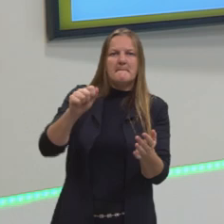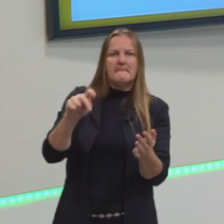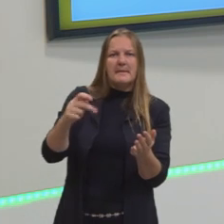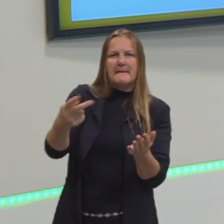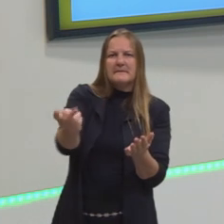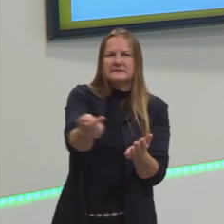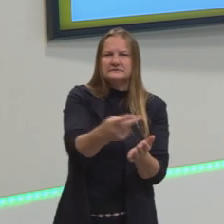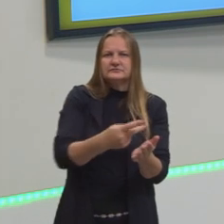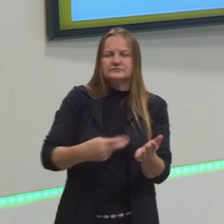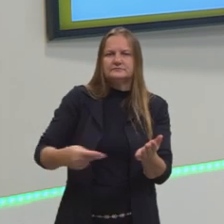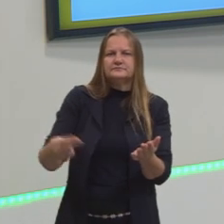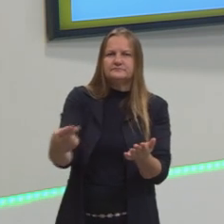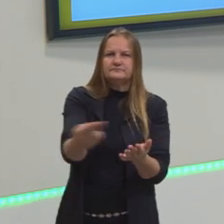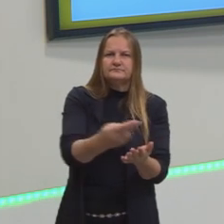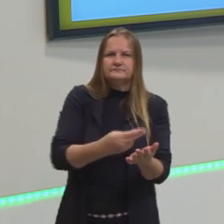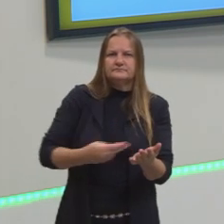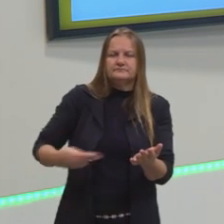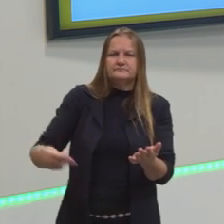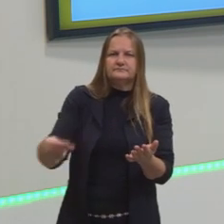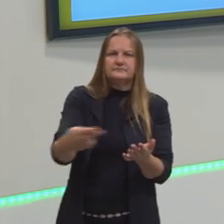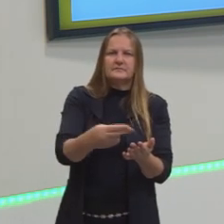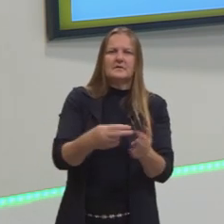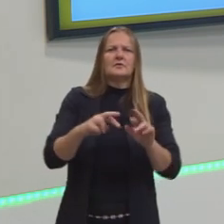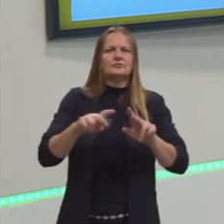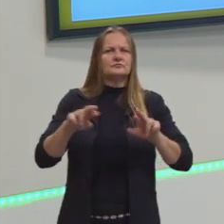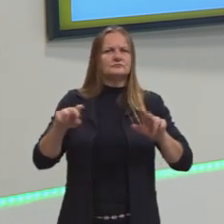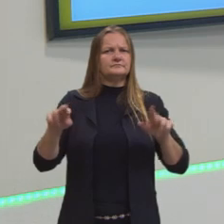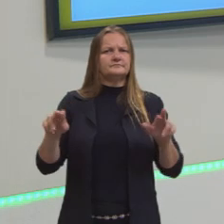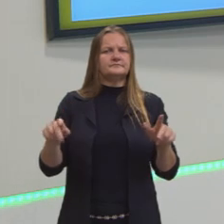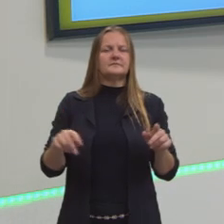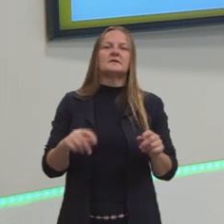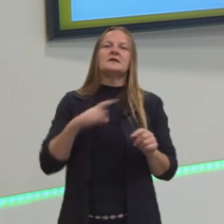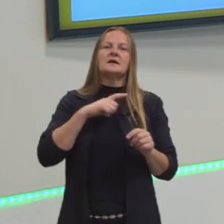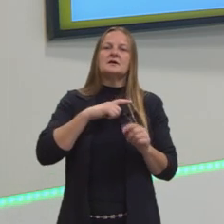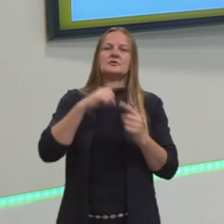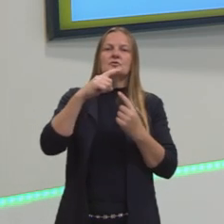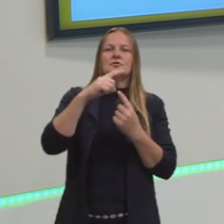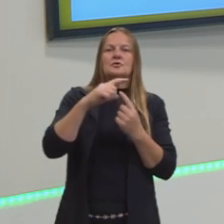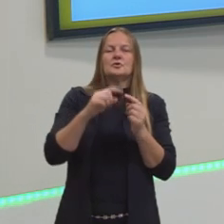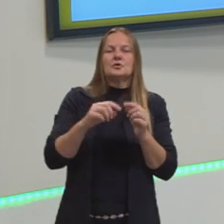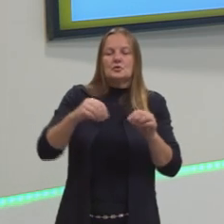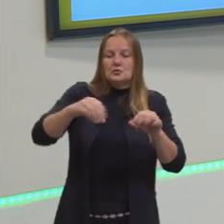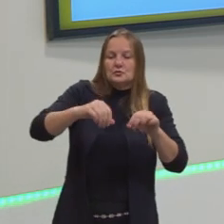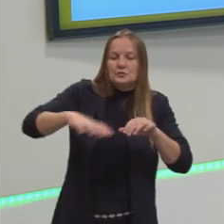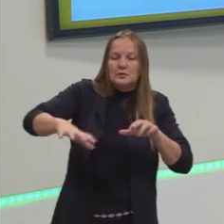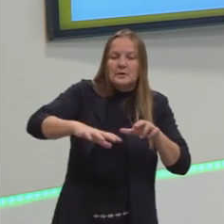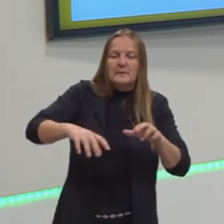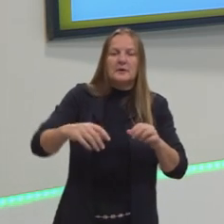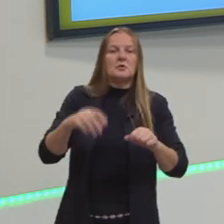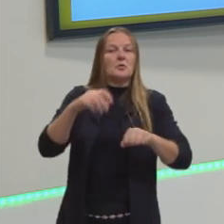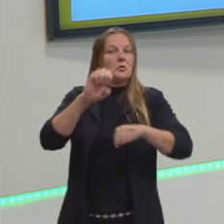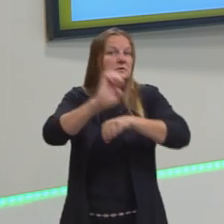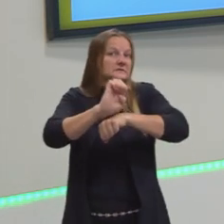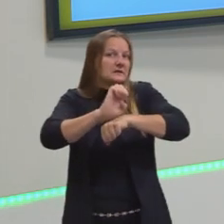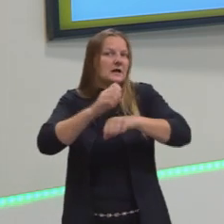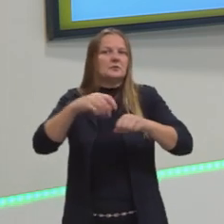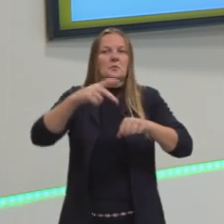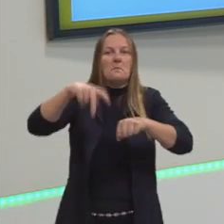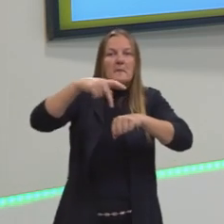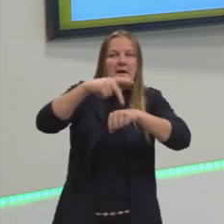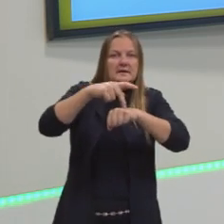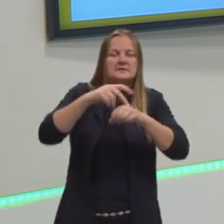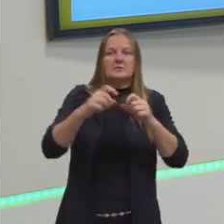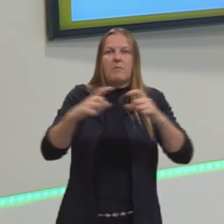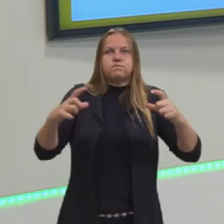espaços, então, de tamanhos alternados. A gente pode estar se referindo a um terreno, a um estado, um país, ou mesmo ao globo todo.